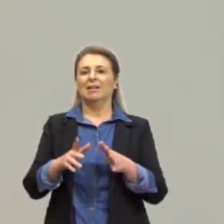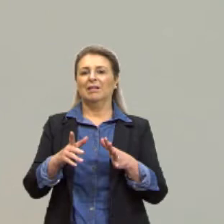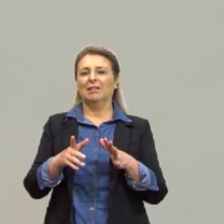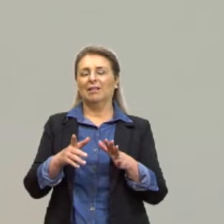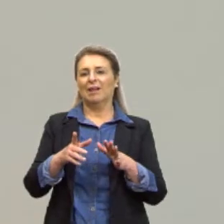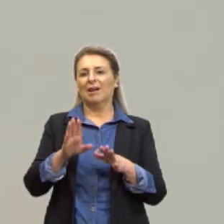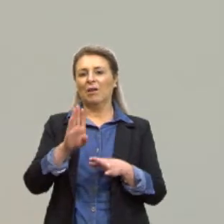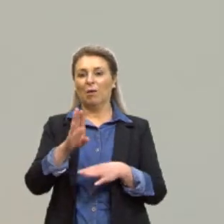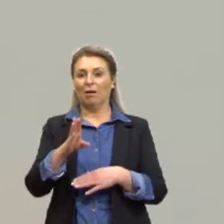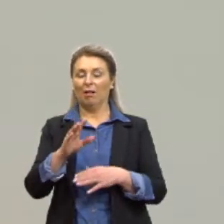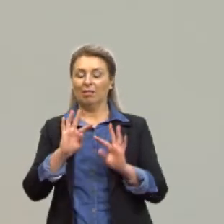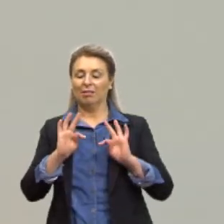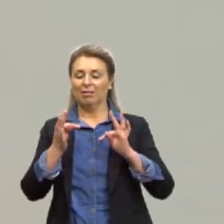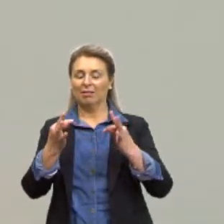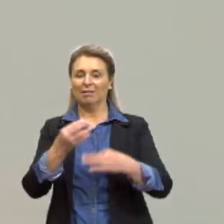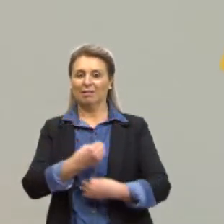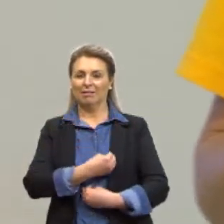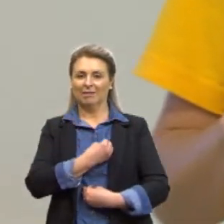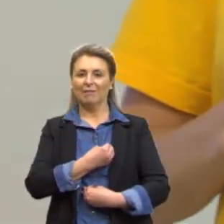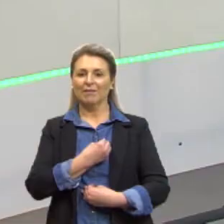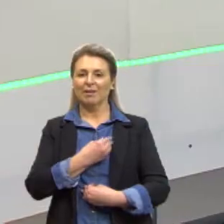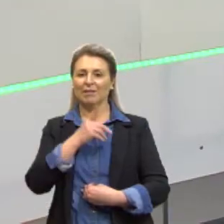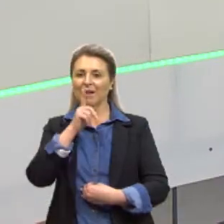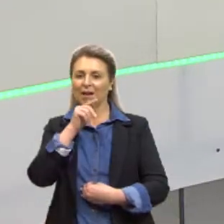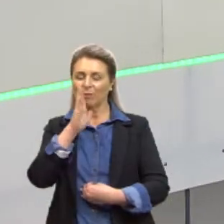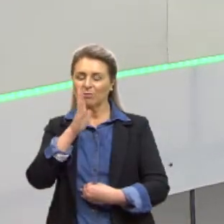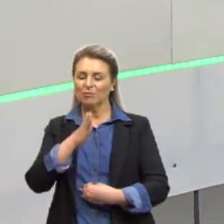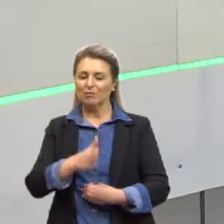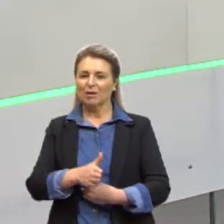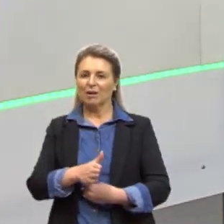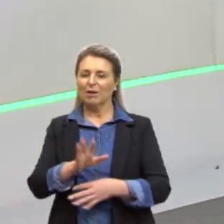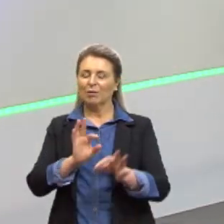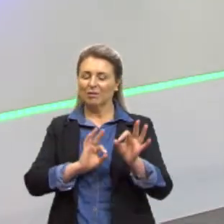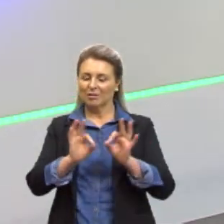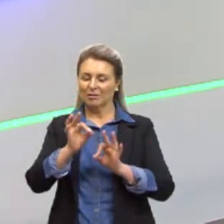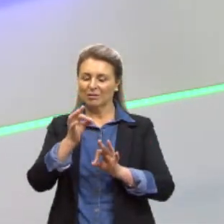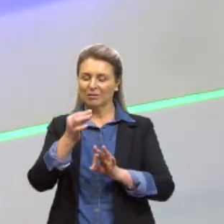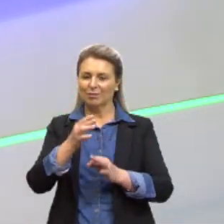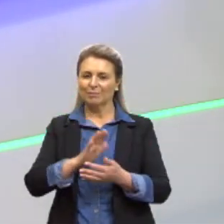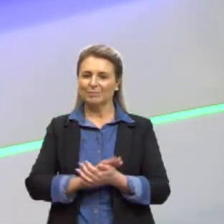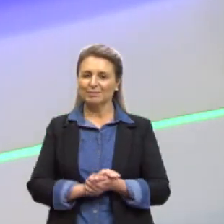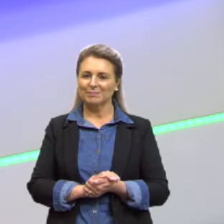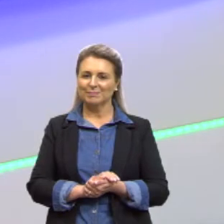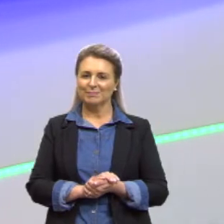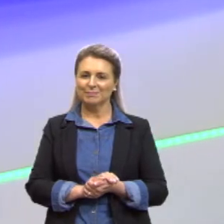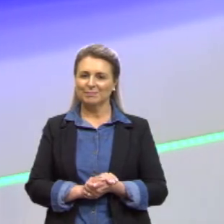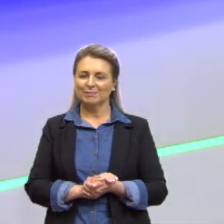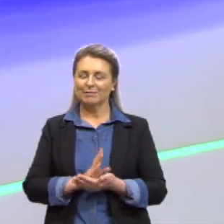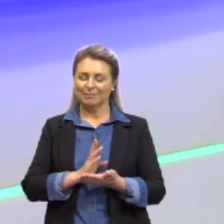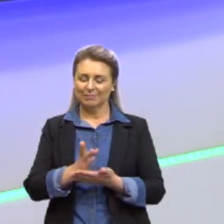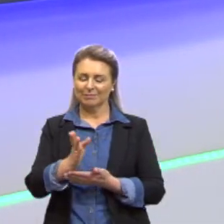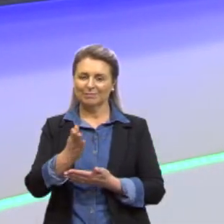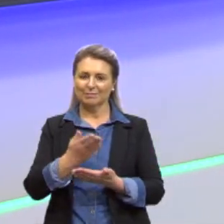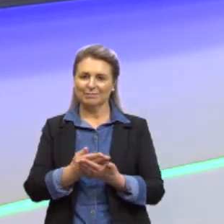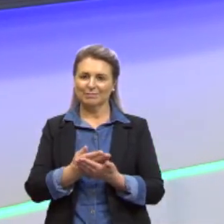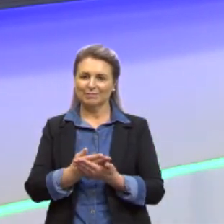biotecnologia. Já tomei uma água, já amarrei meu cabelo, então estamos prontos para continuar.